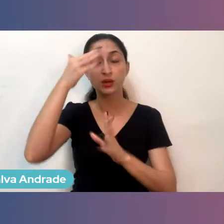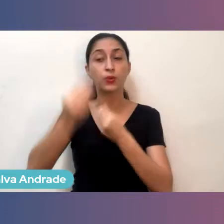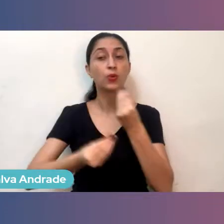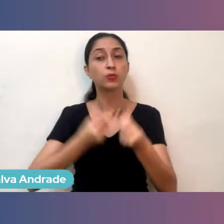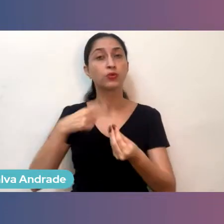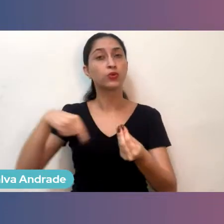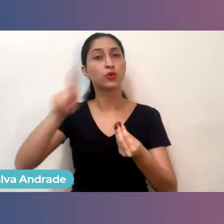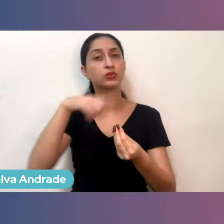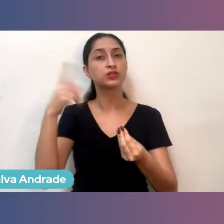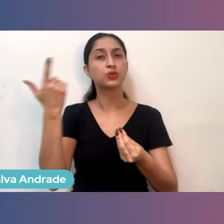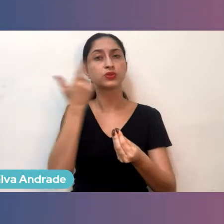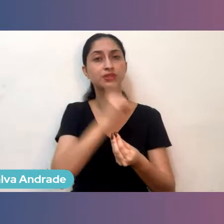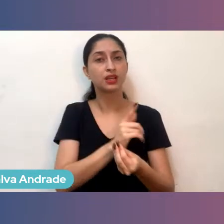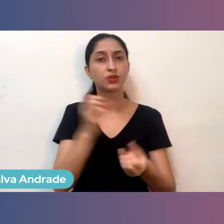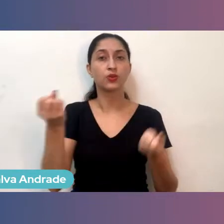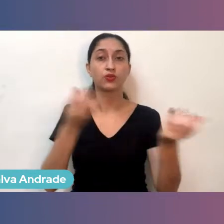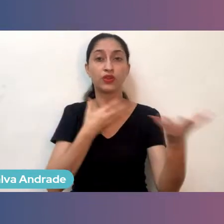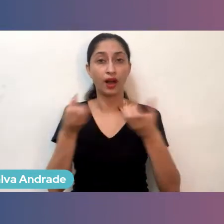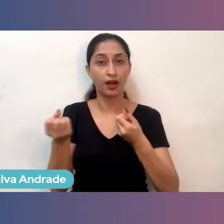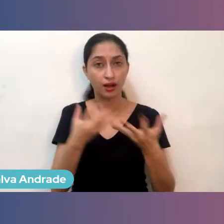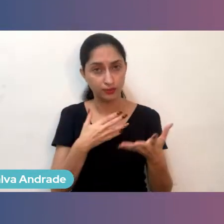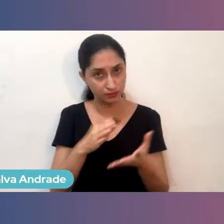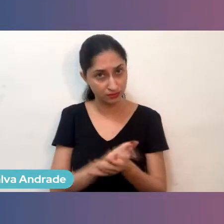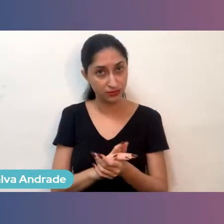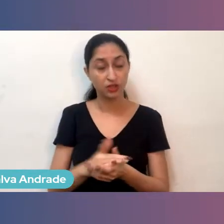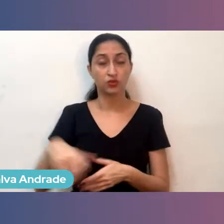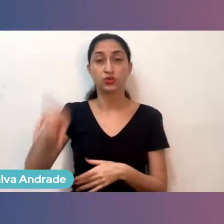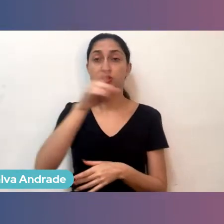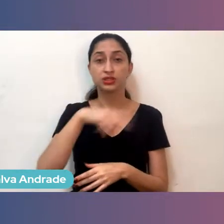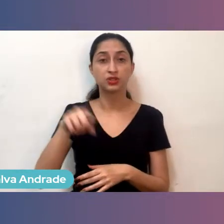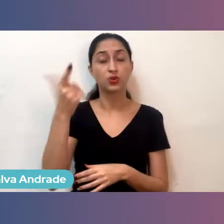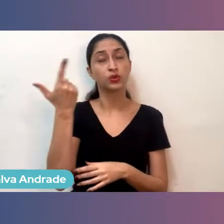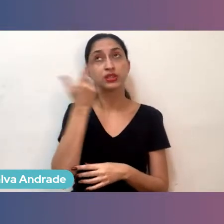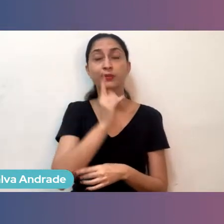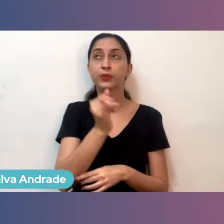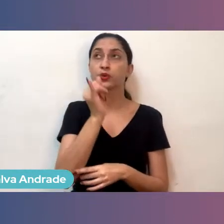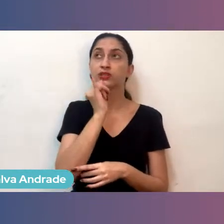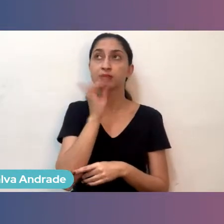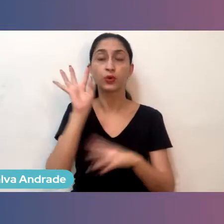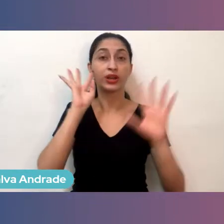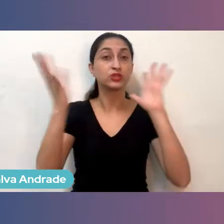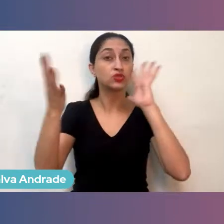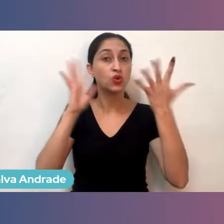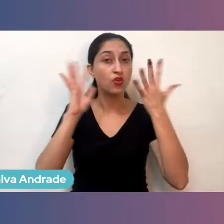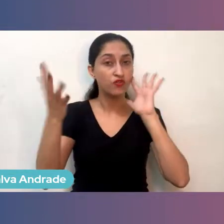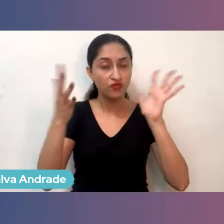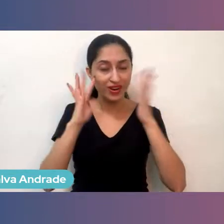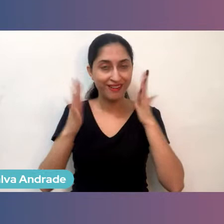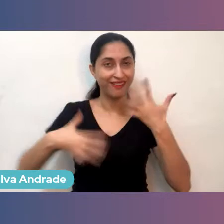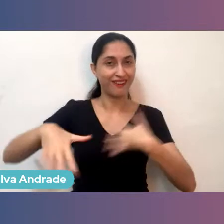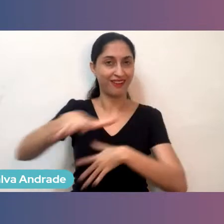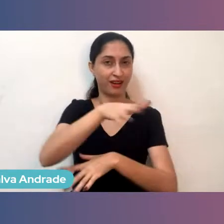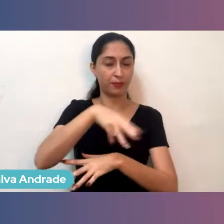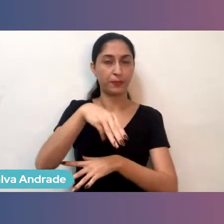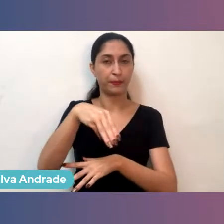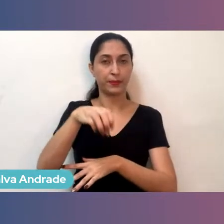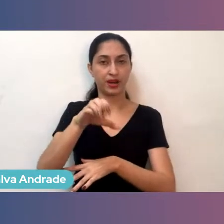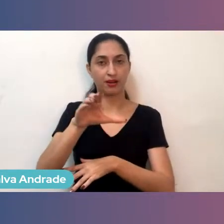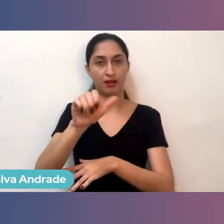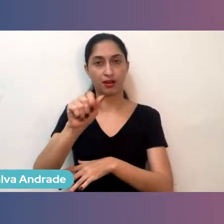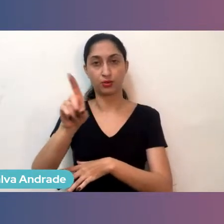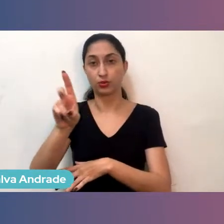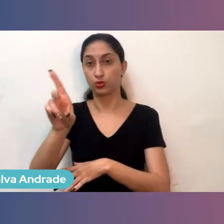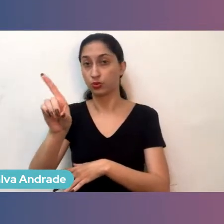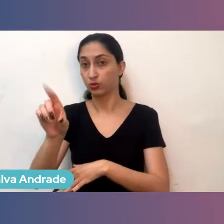chegar a inovar, em que você poderá chegar a trazer, vamos dizer, soluções para esses mercados, além das